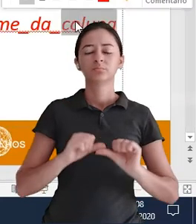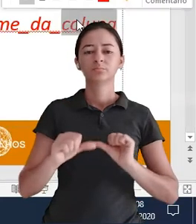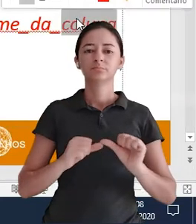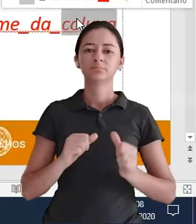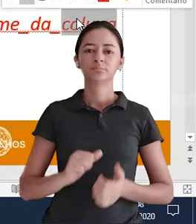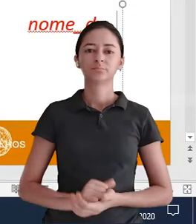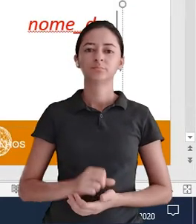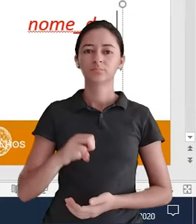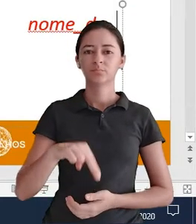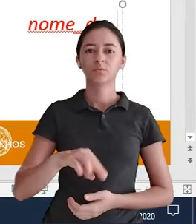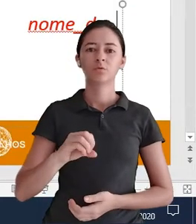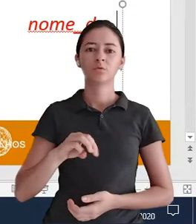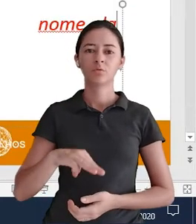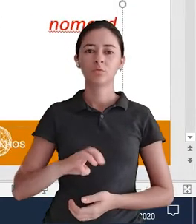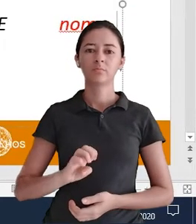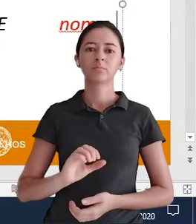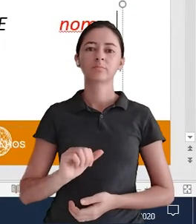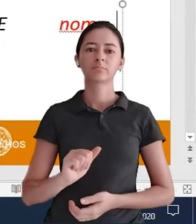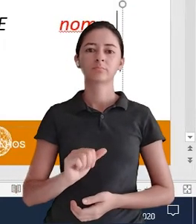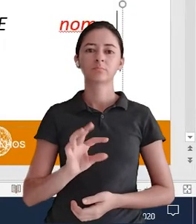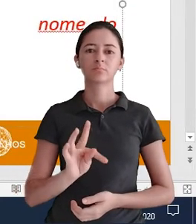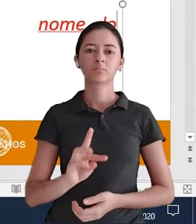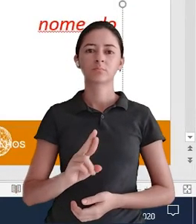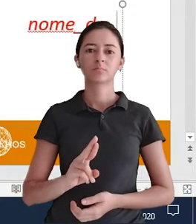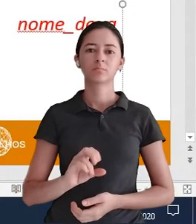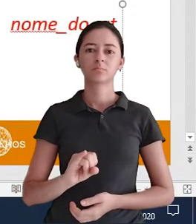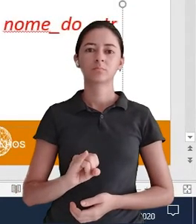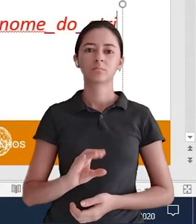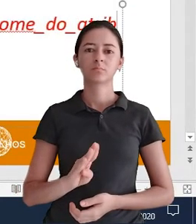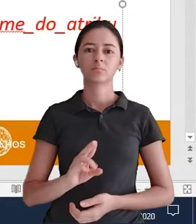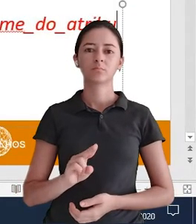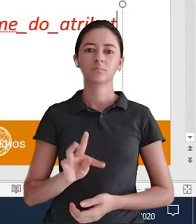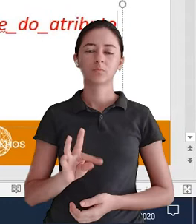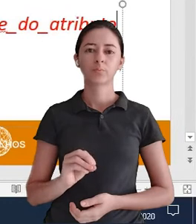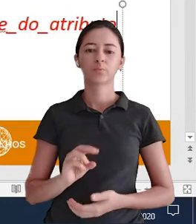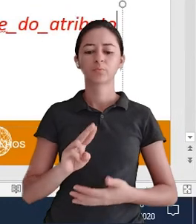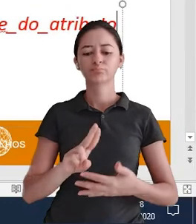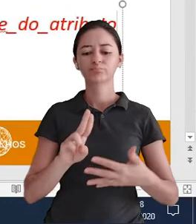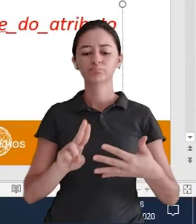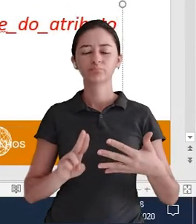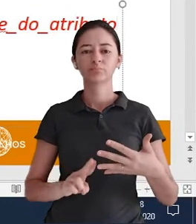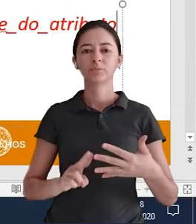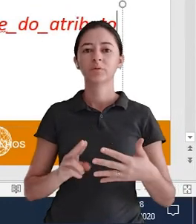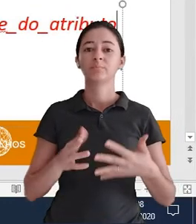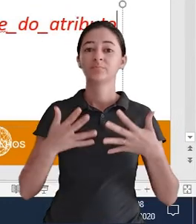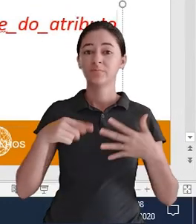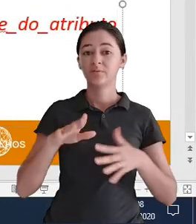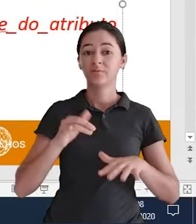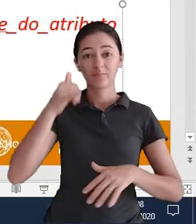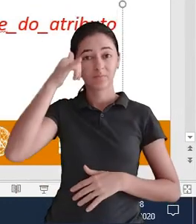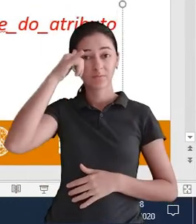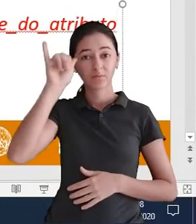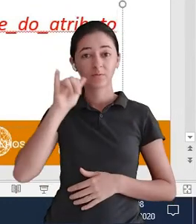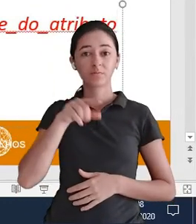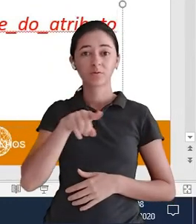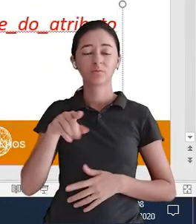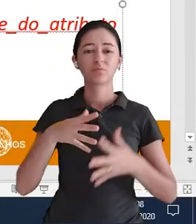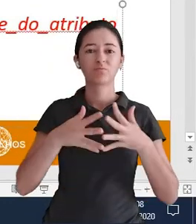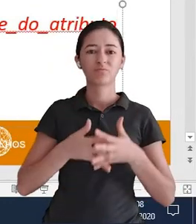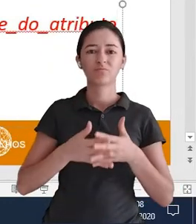Nome Do atributo Deixa eu alterar Isso aqui Já agora Pra gente Não confundir Um negócio de coluna É